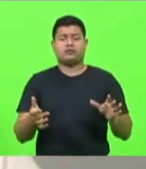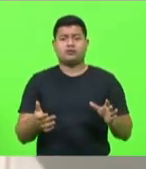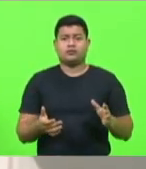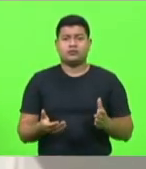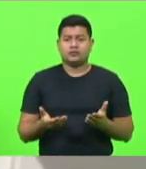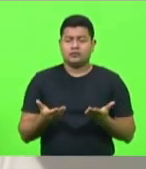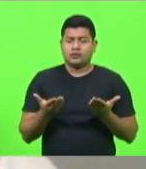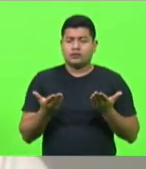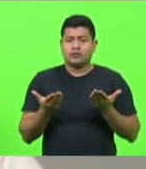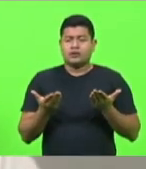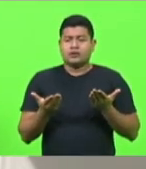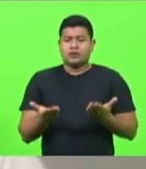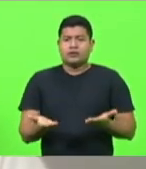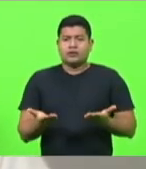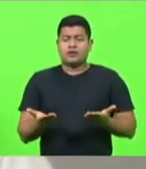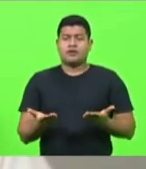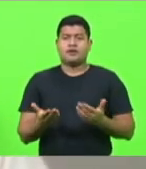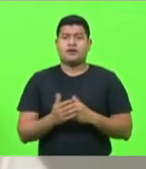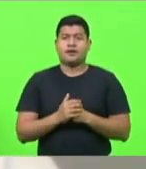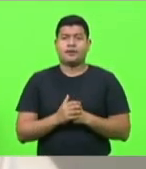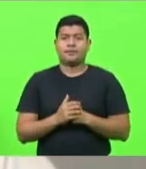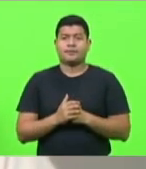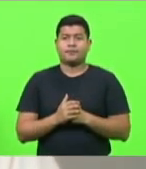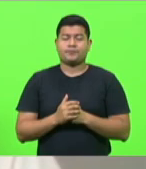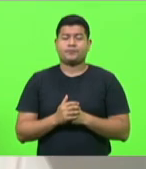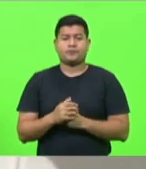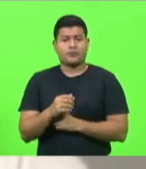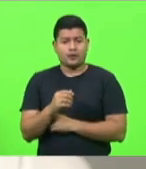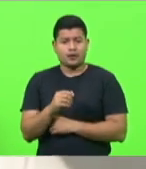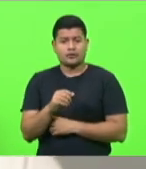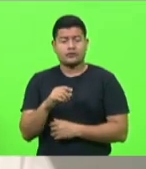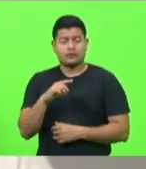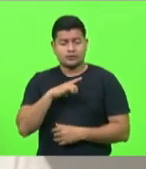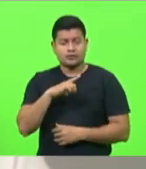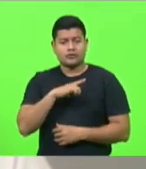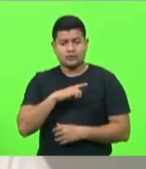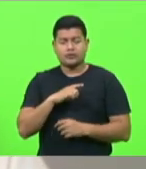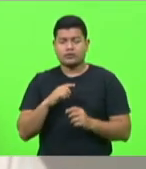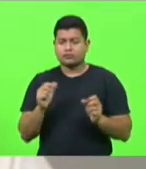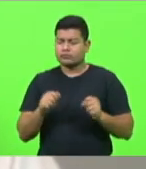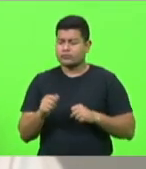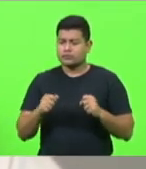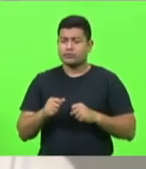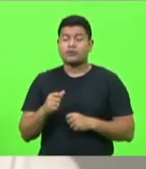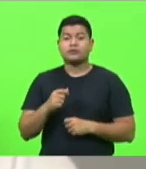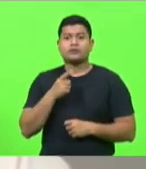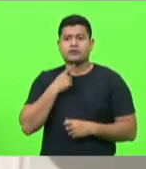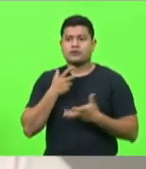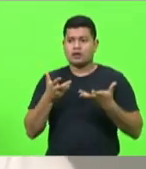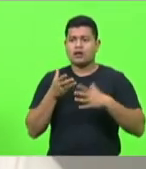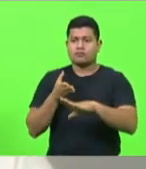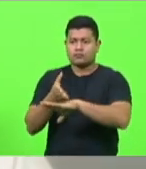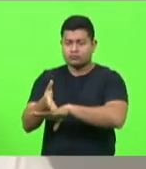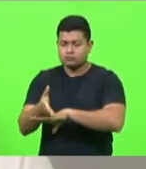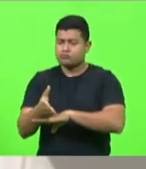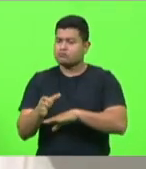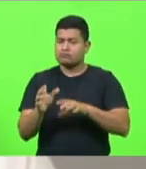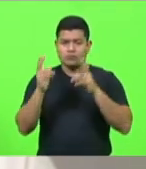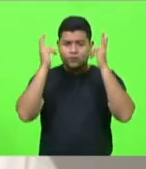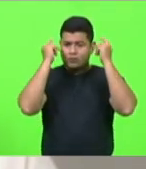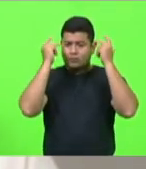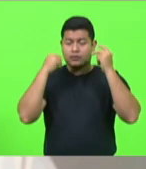integral de, sim, ir ao seu culto, de, sim, respeitar a sua